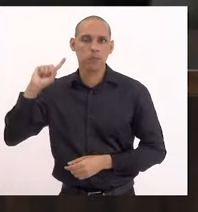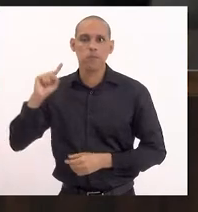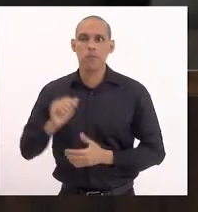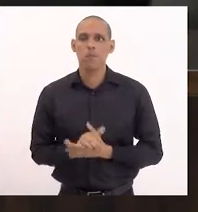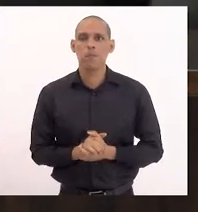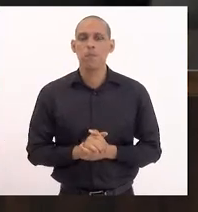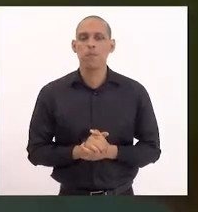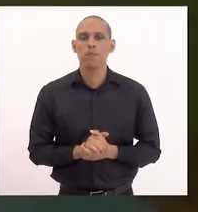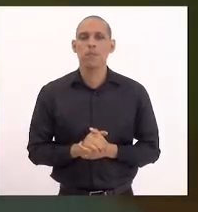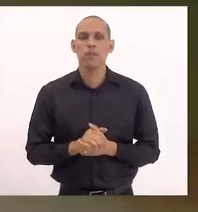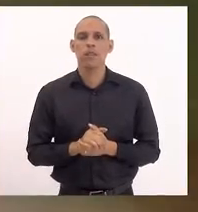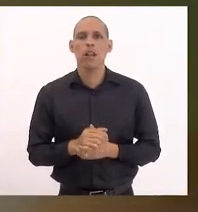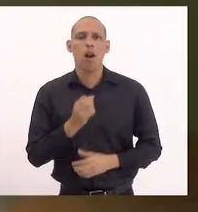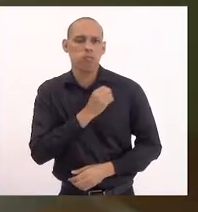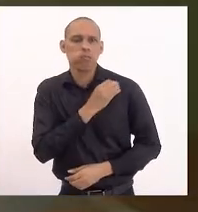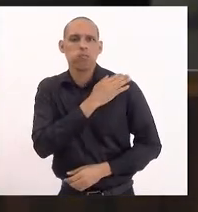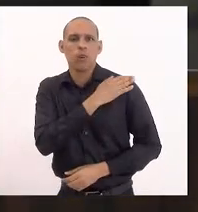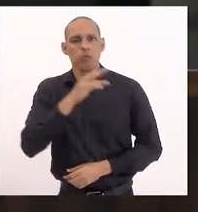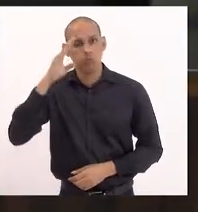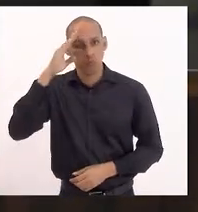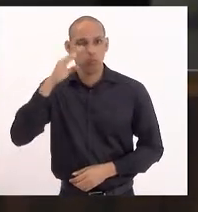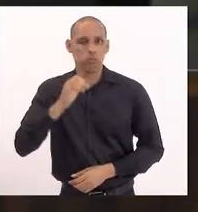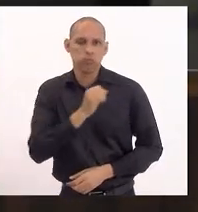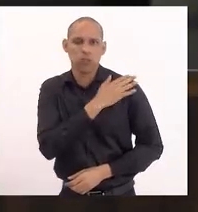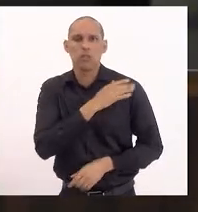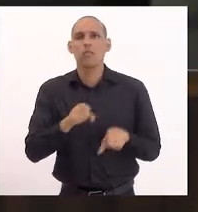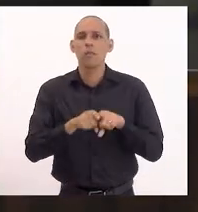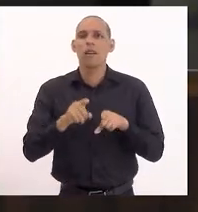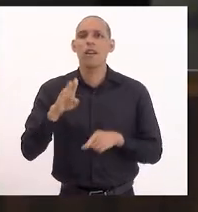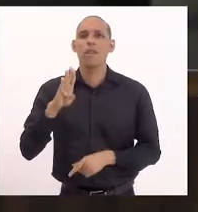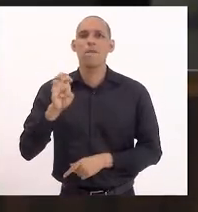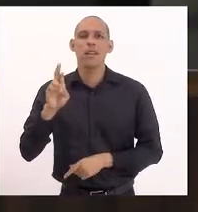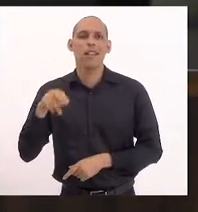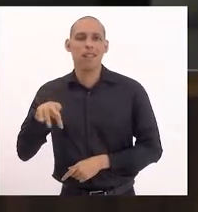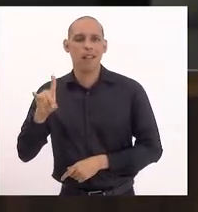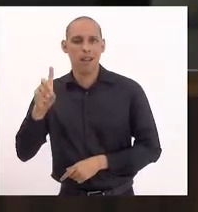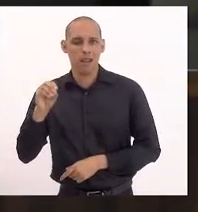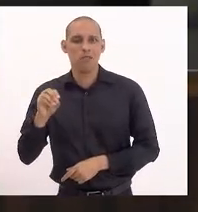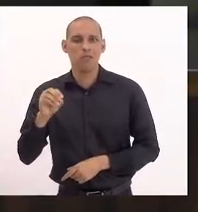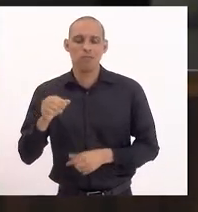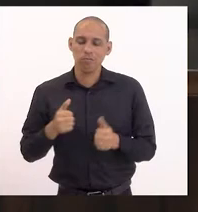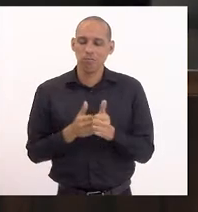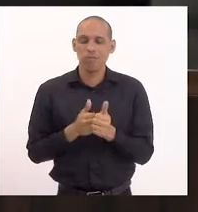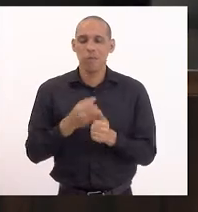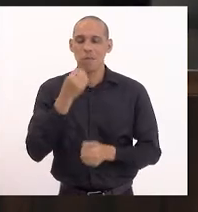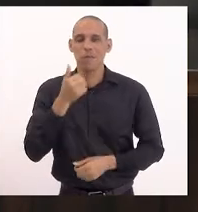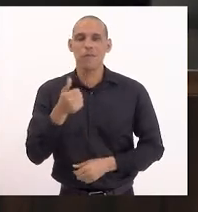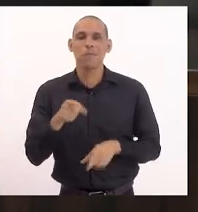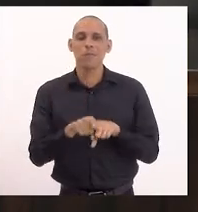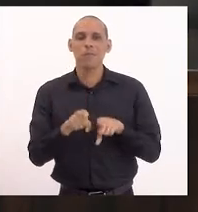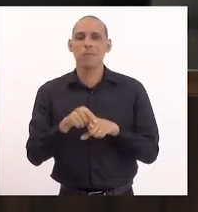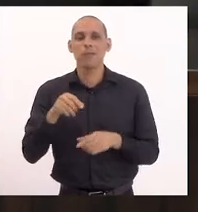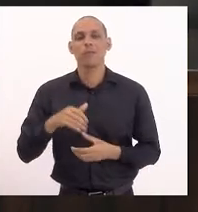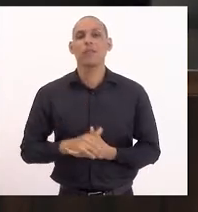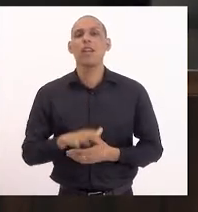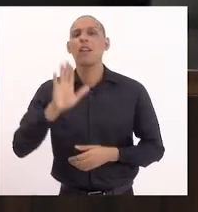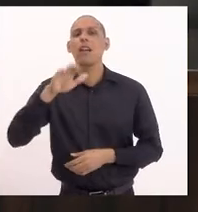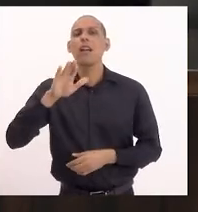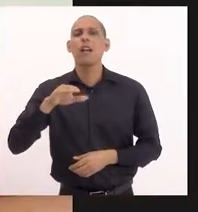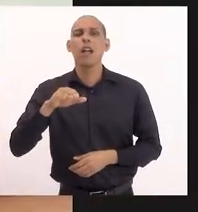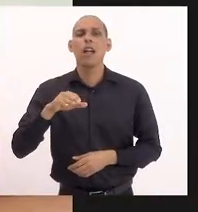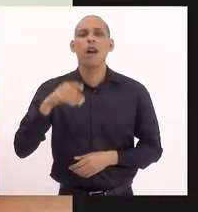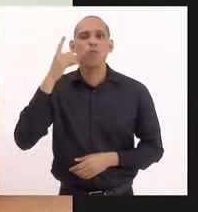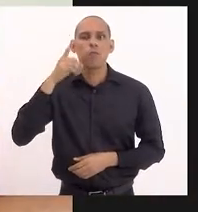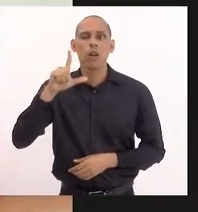Subtenente Bernardo também. Subtenente Bernardo, agora estou em boa companhia. Subtenente Bernardo também. Deputada Lucinha